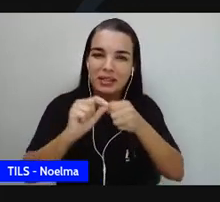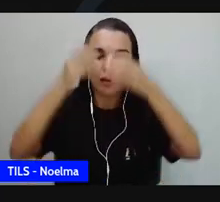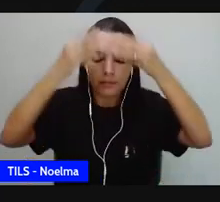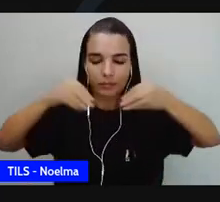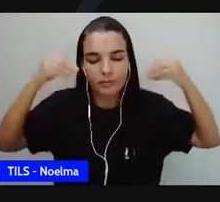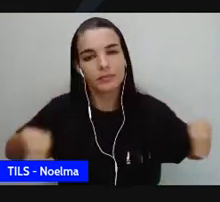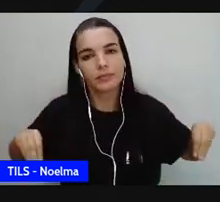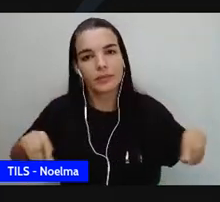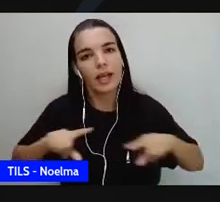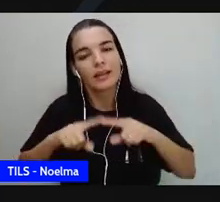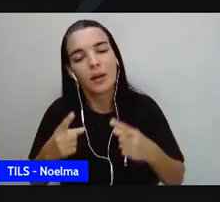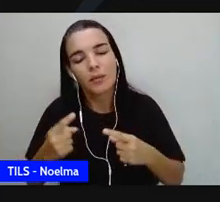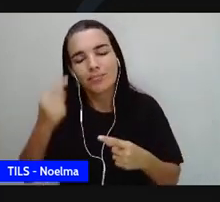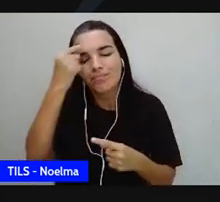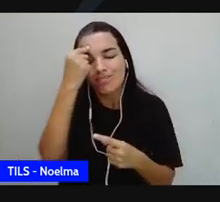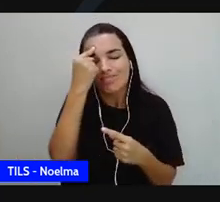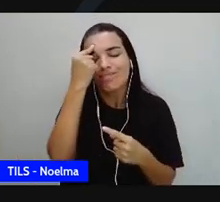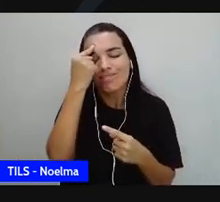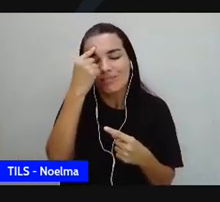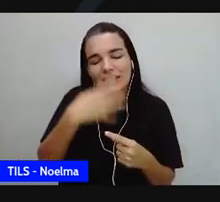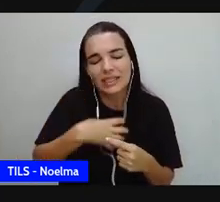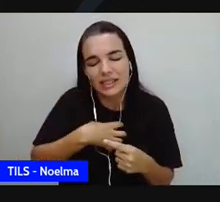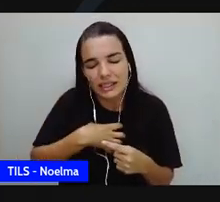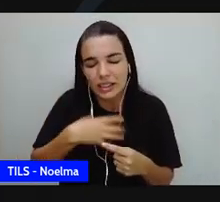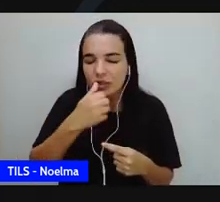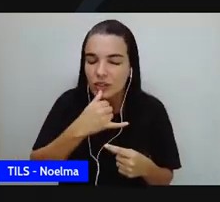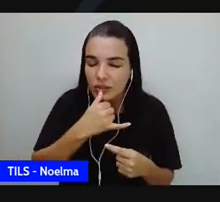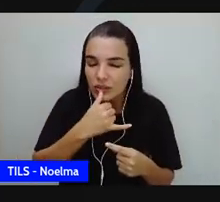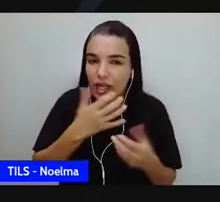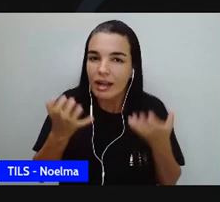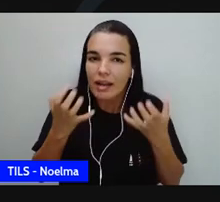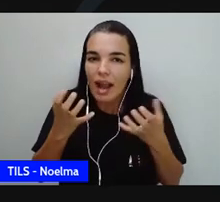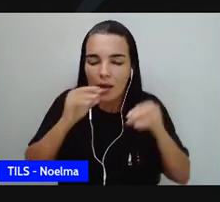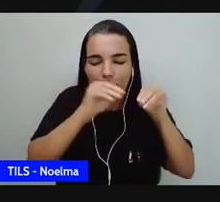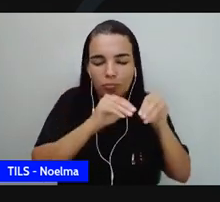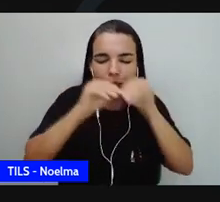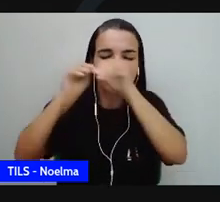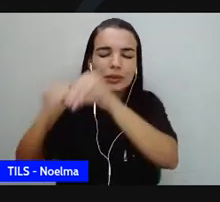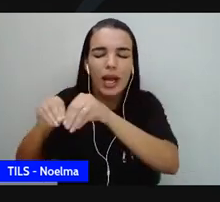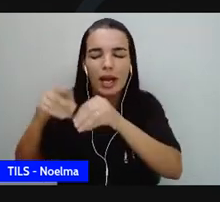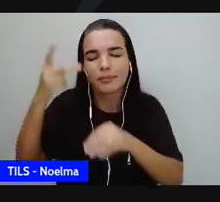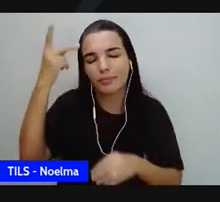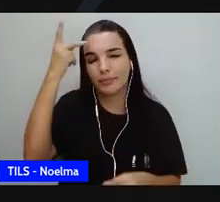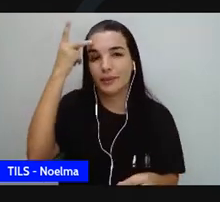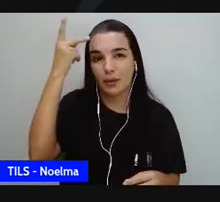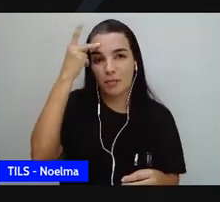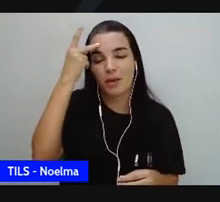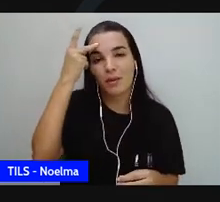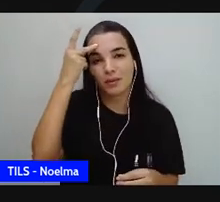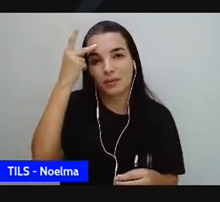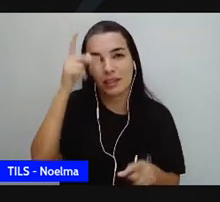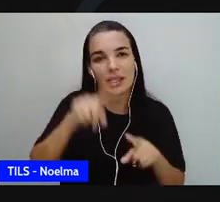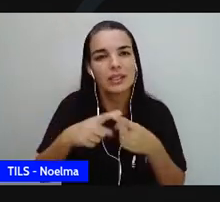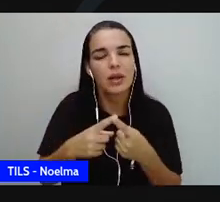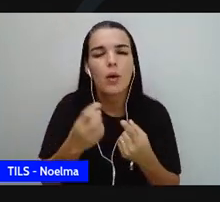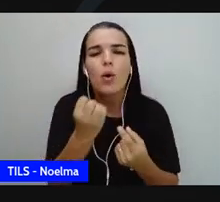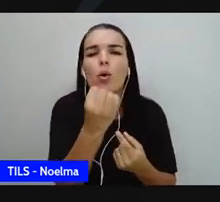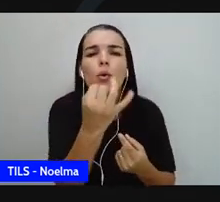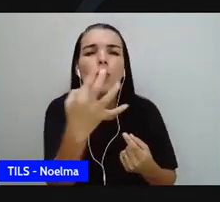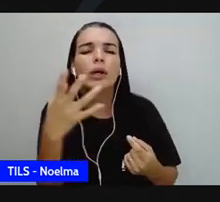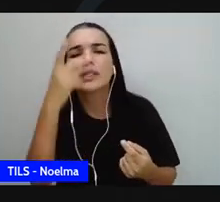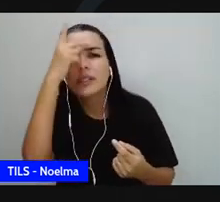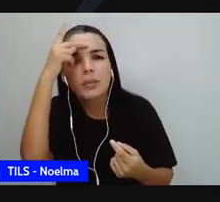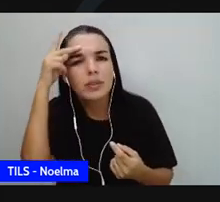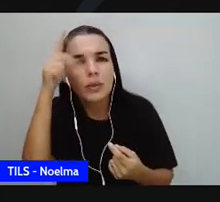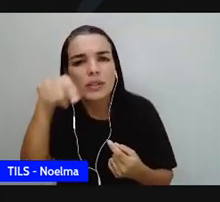mudar e vai para São Paulo. Quantos de nós, da minha família, da sua família que está aí nos ouvindo, não já viveu essa